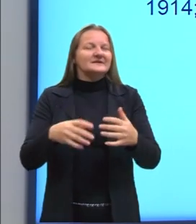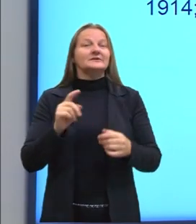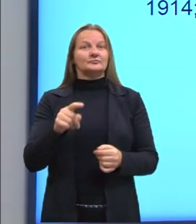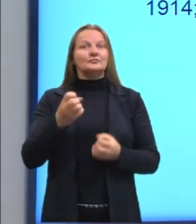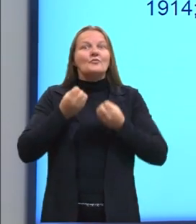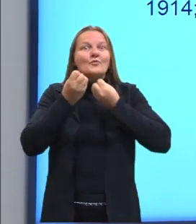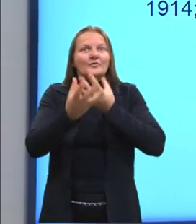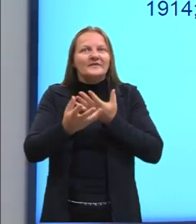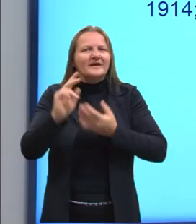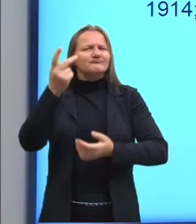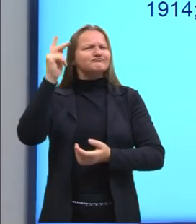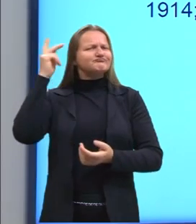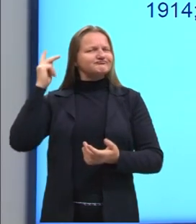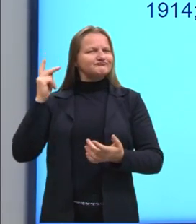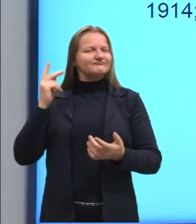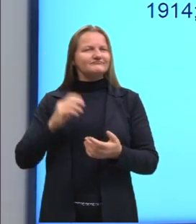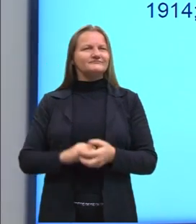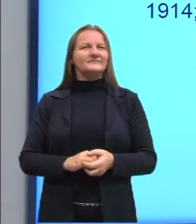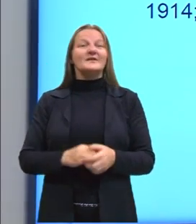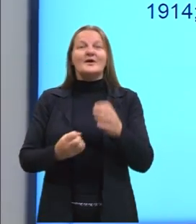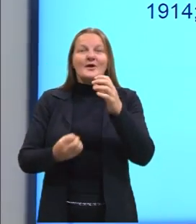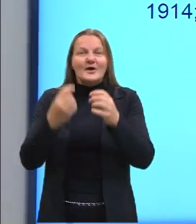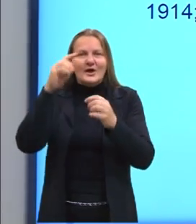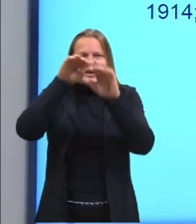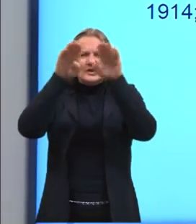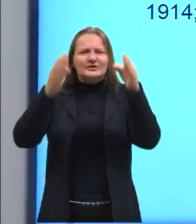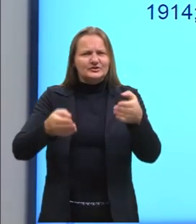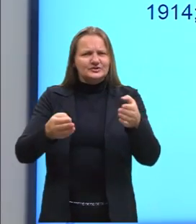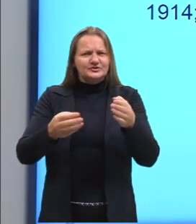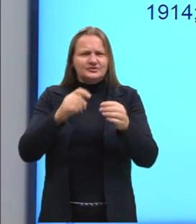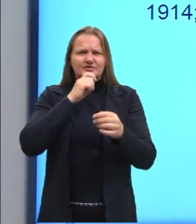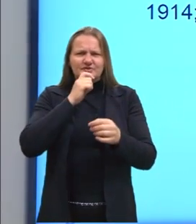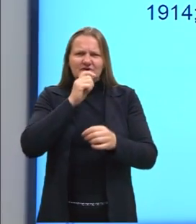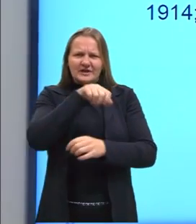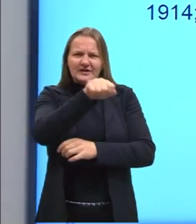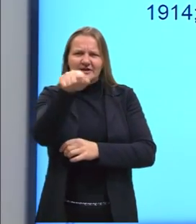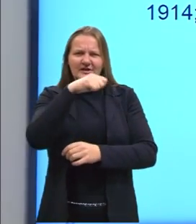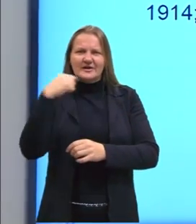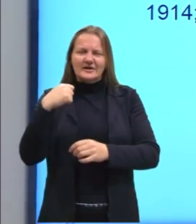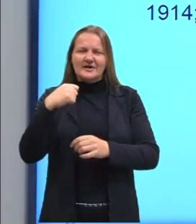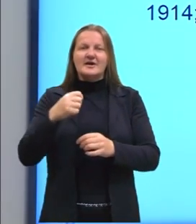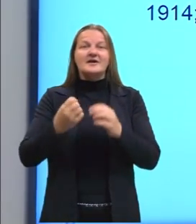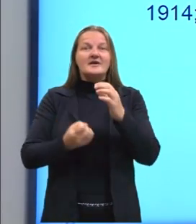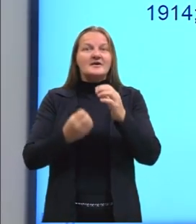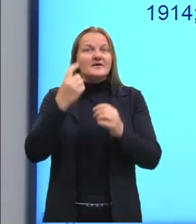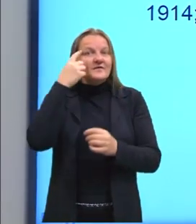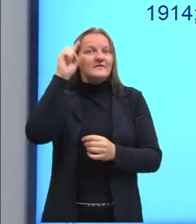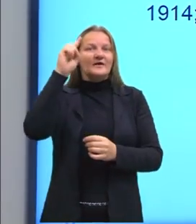geladeira especificamente. Ela foi inventada na metade do século XIX.